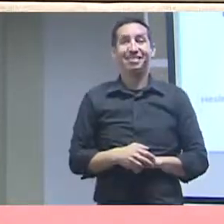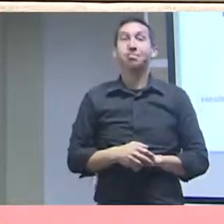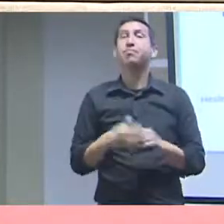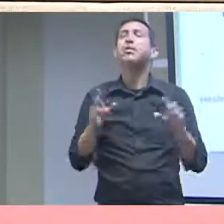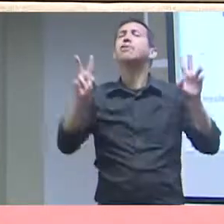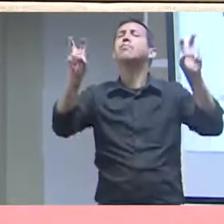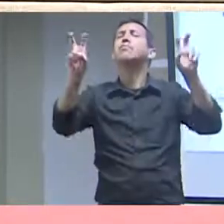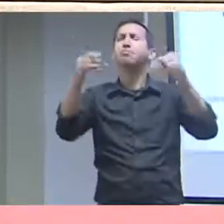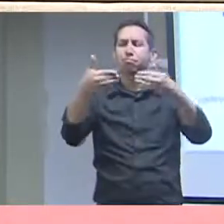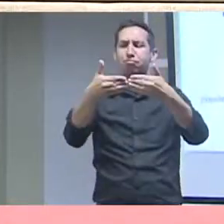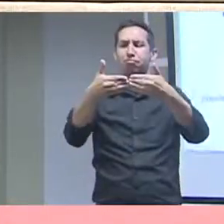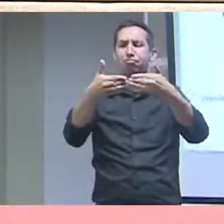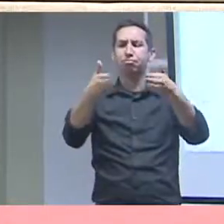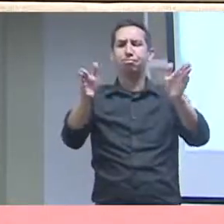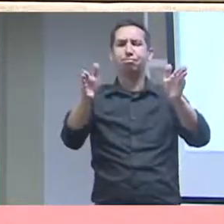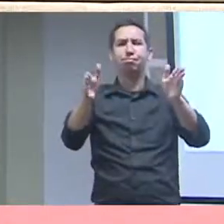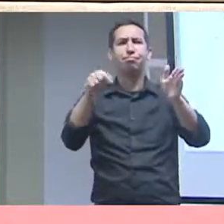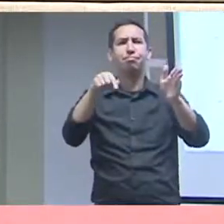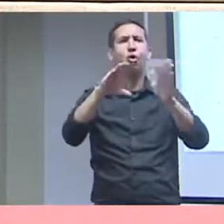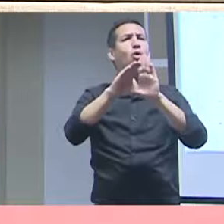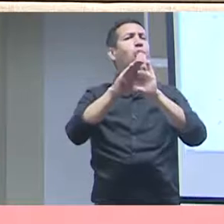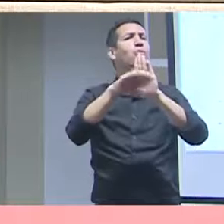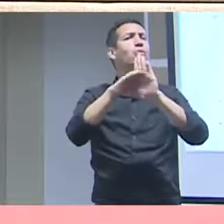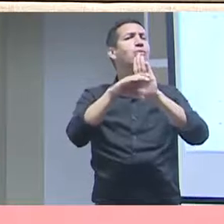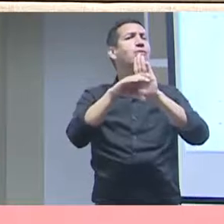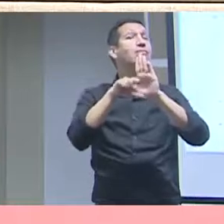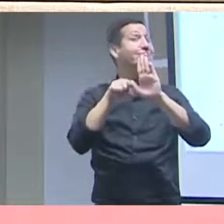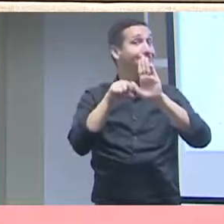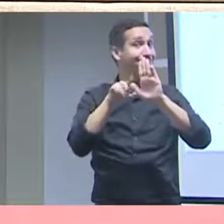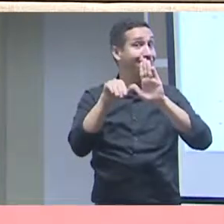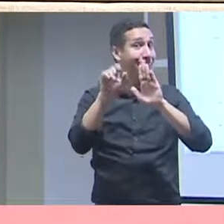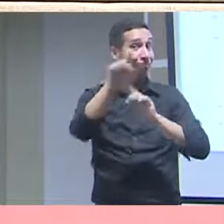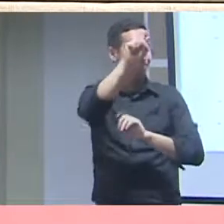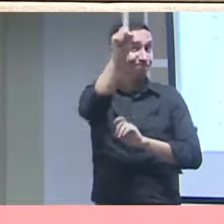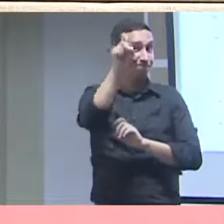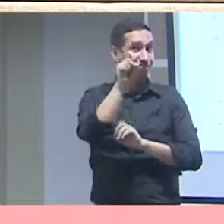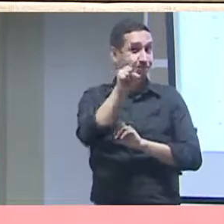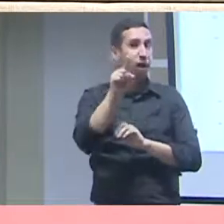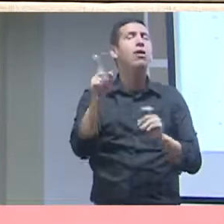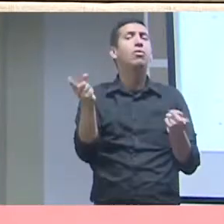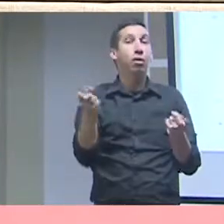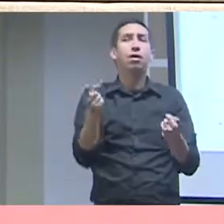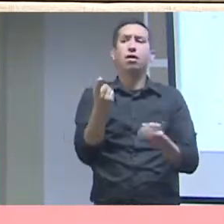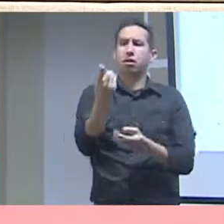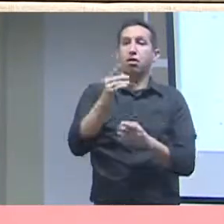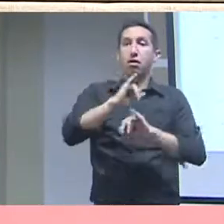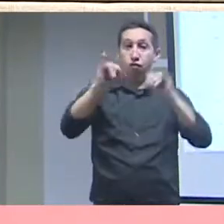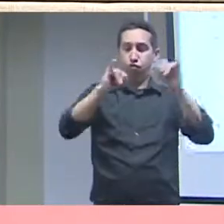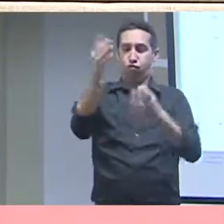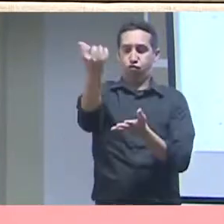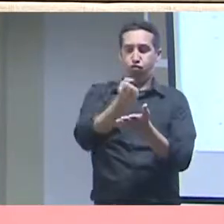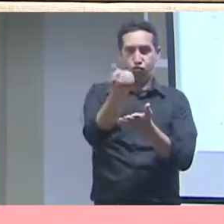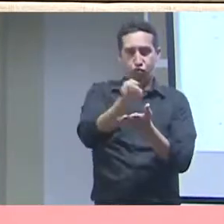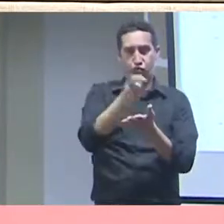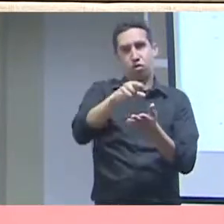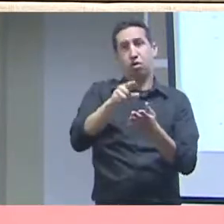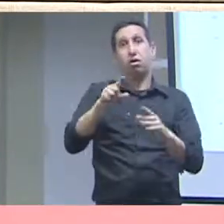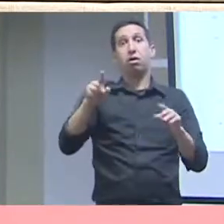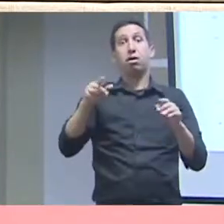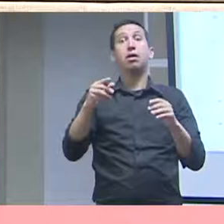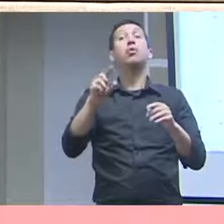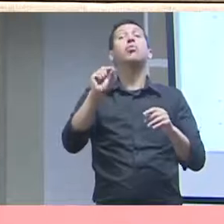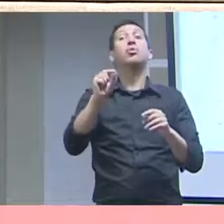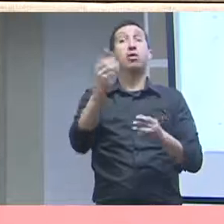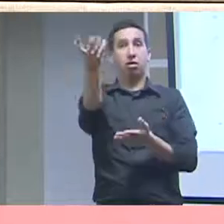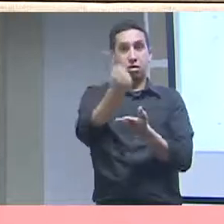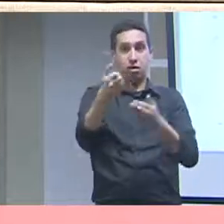ideia do conceito de abertura. Aqui. Um pouquinho do que a gente vai falar, são dados abertos, o que a nossa ideia é a definição de